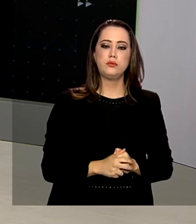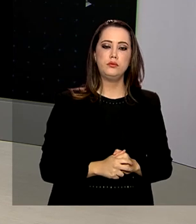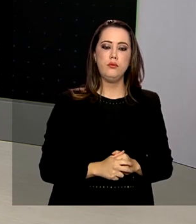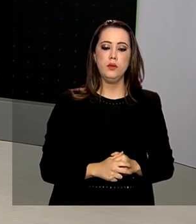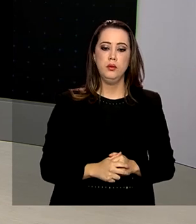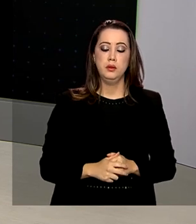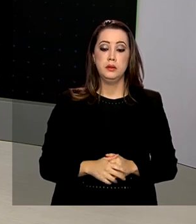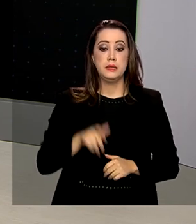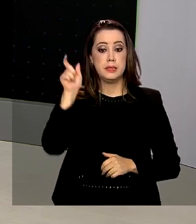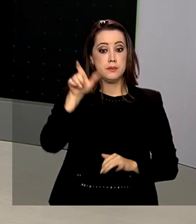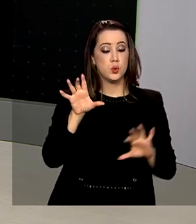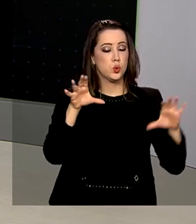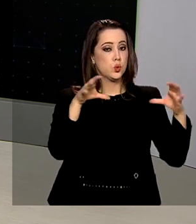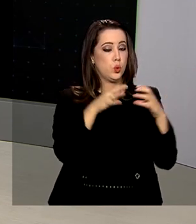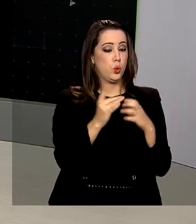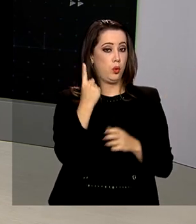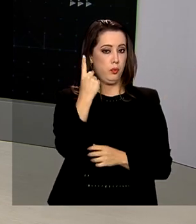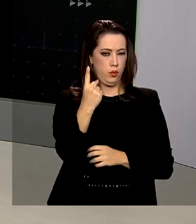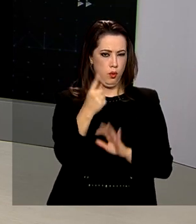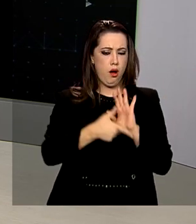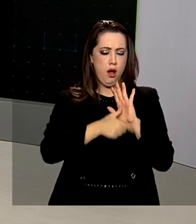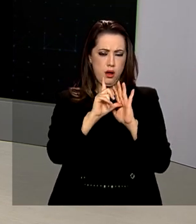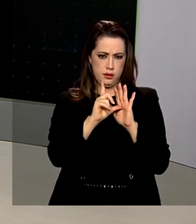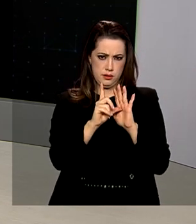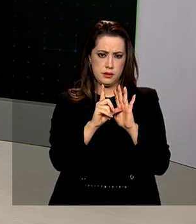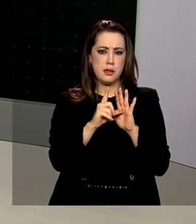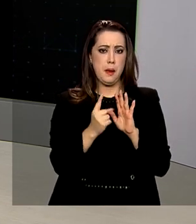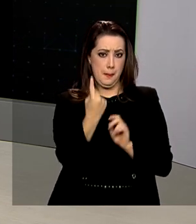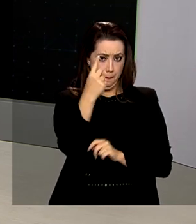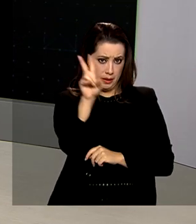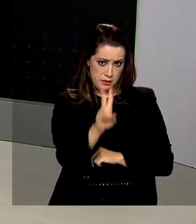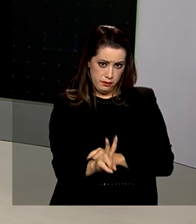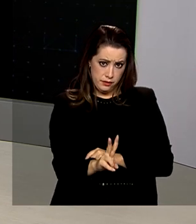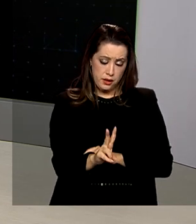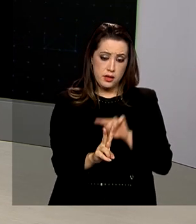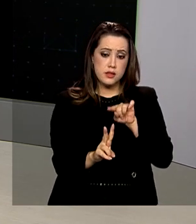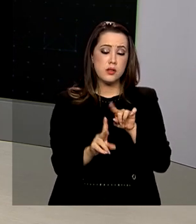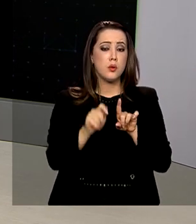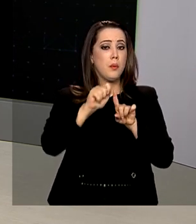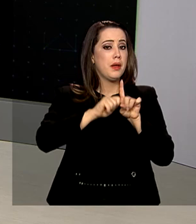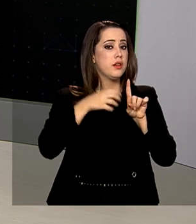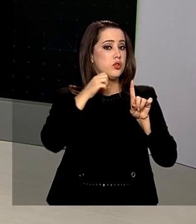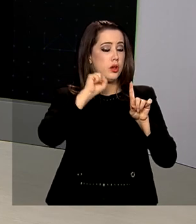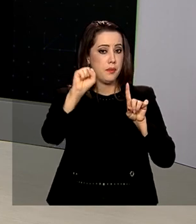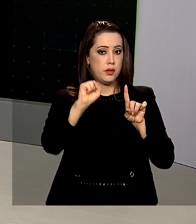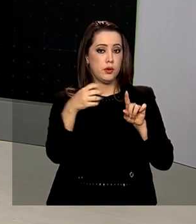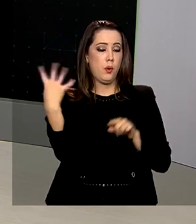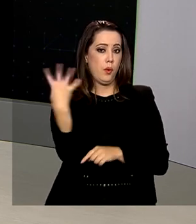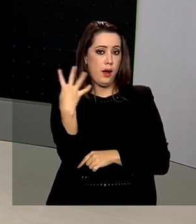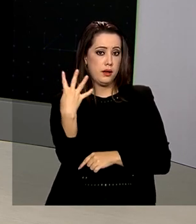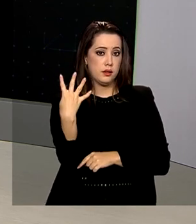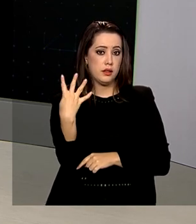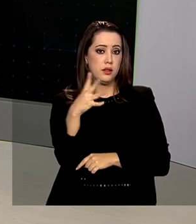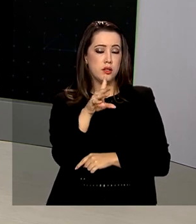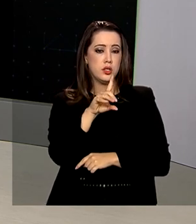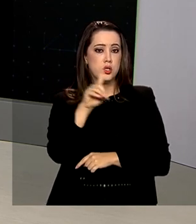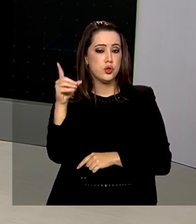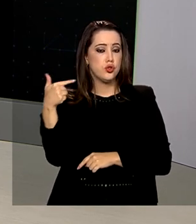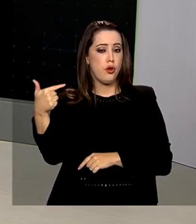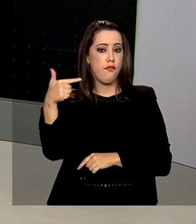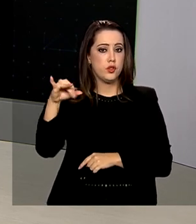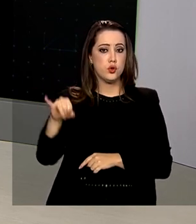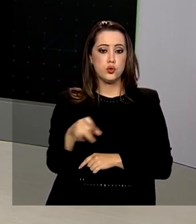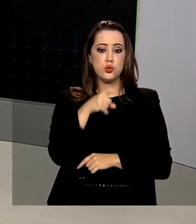As pessoas do lote 1 foram as que receberam a primeira parcela em abril, então o depósito da quarta parcela vai ser entre o dia